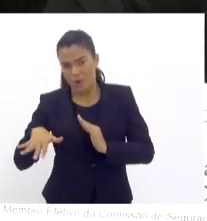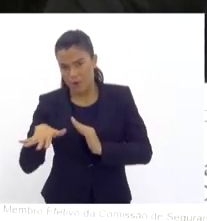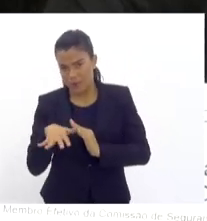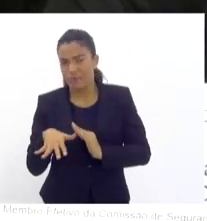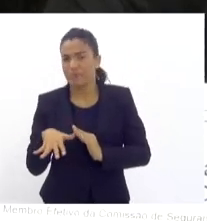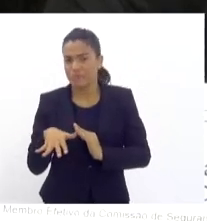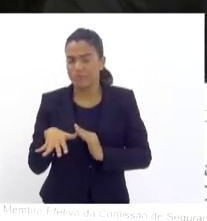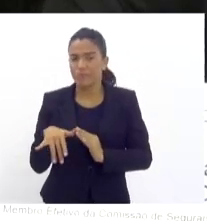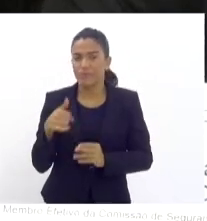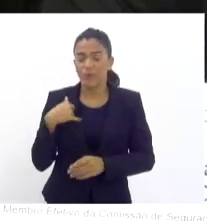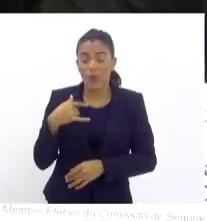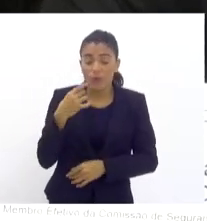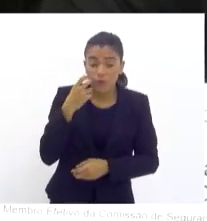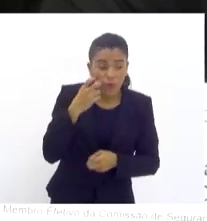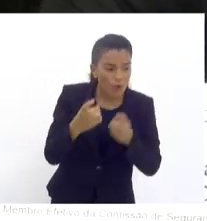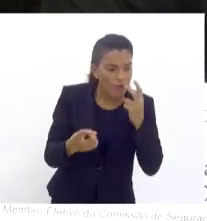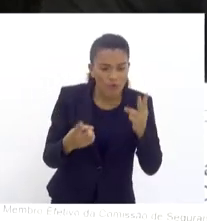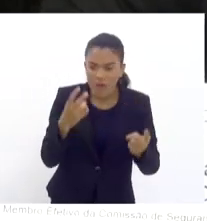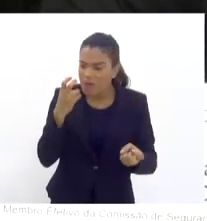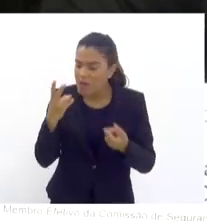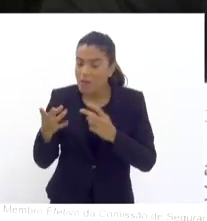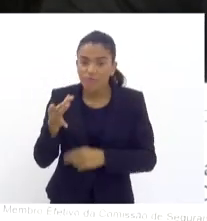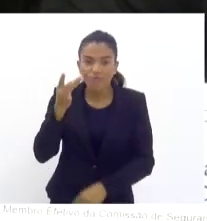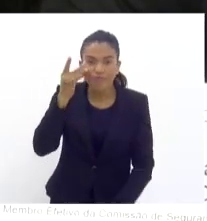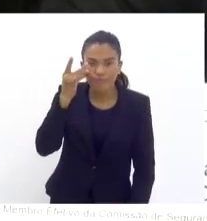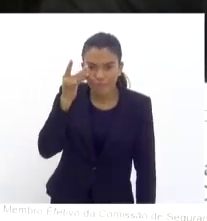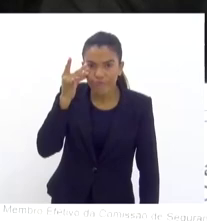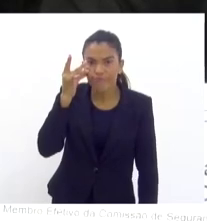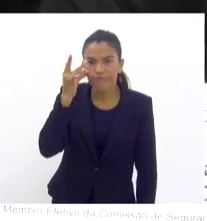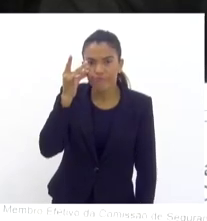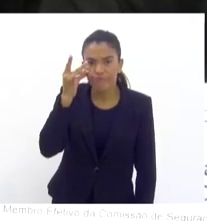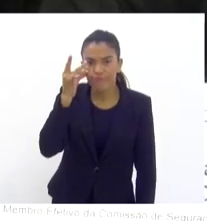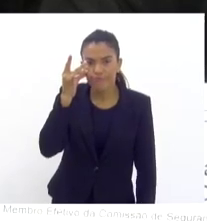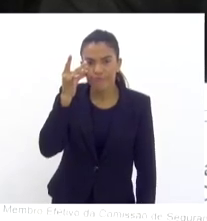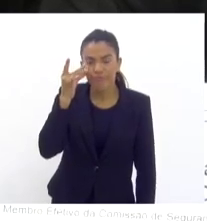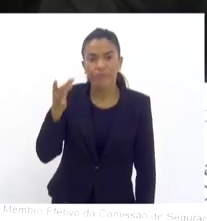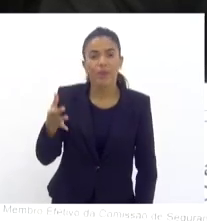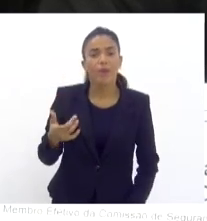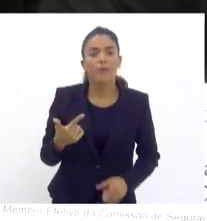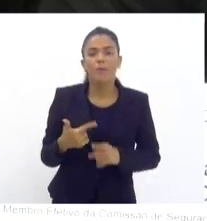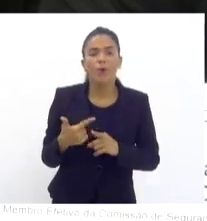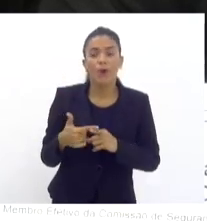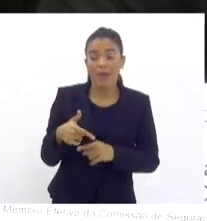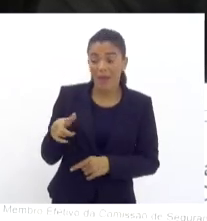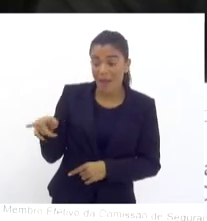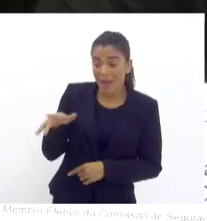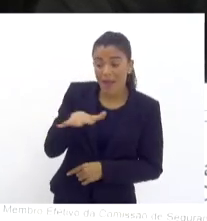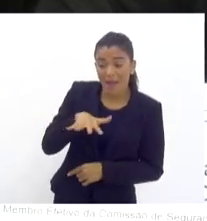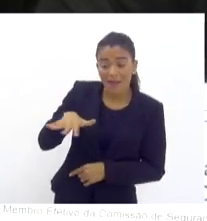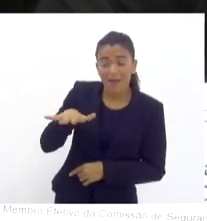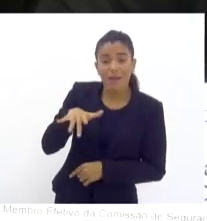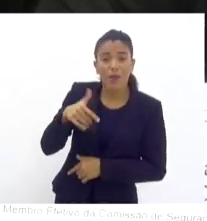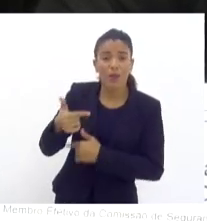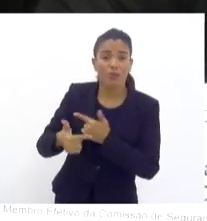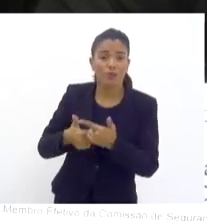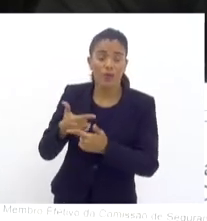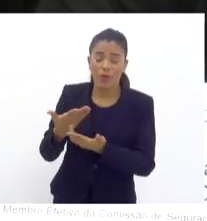estou vendo em loco, como disse o deputado Márcio Galberto, no chão da fábrica, porque é ali onde eu faço tudo,